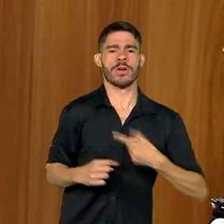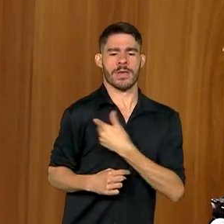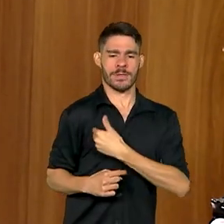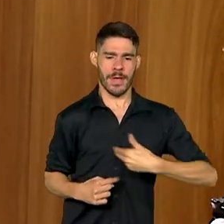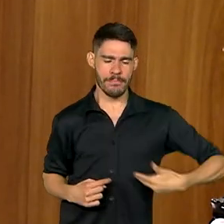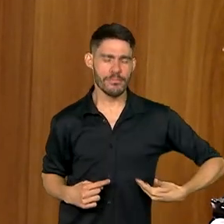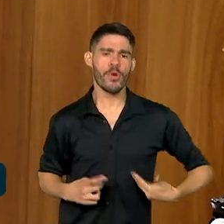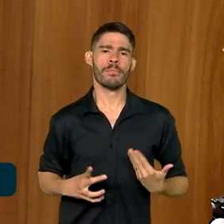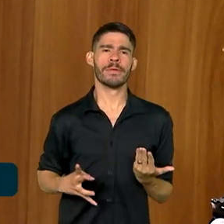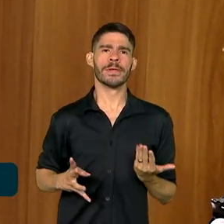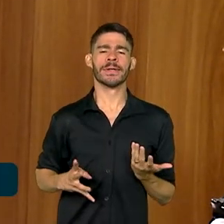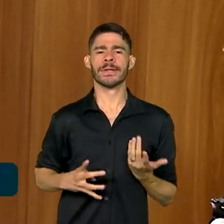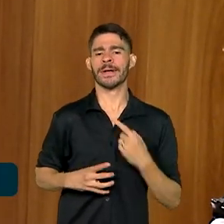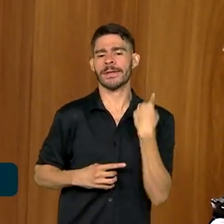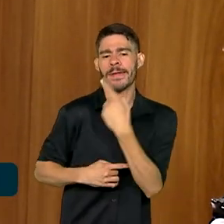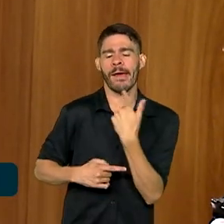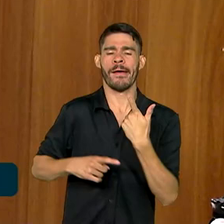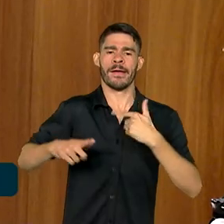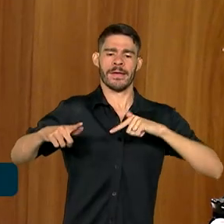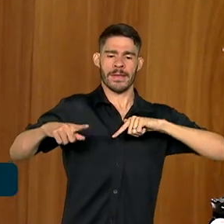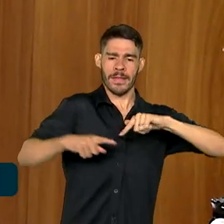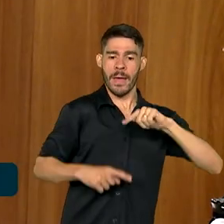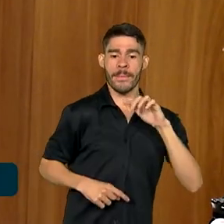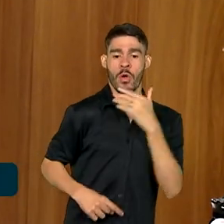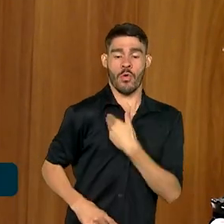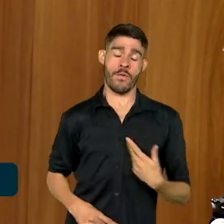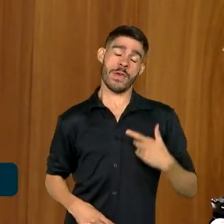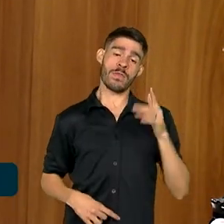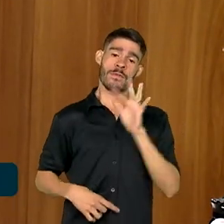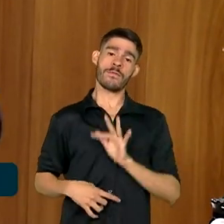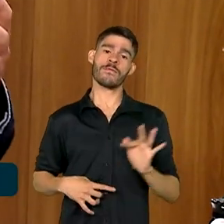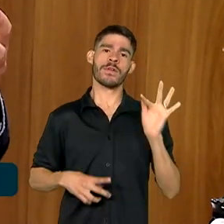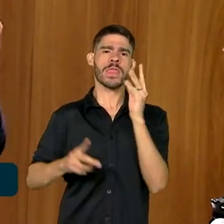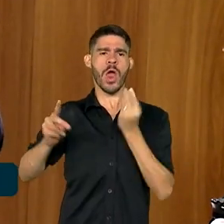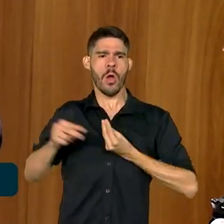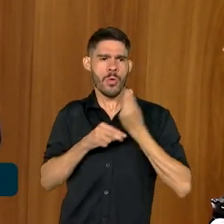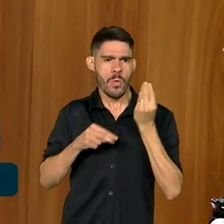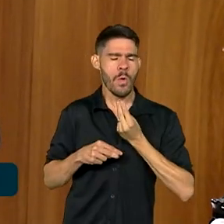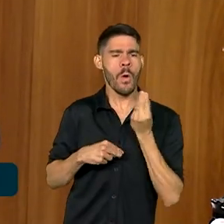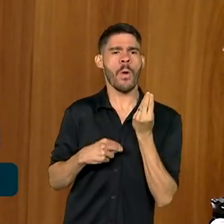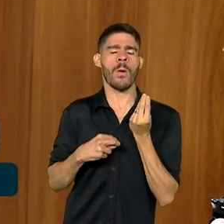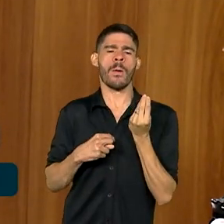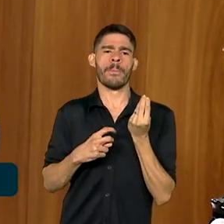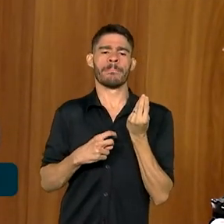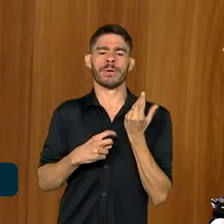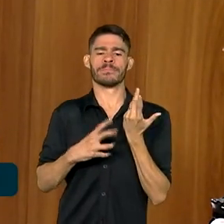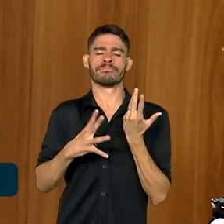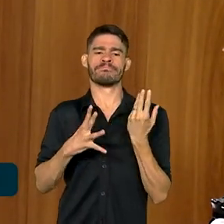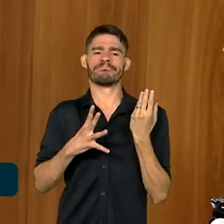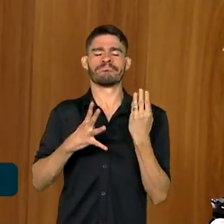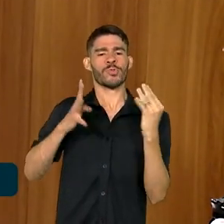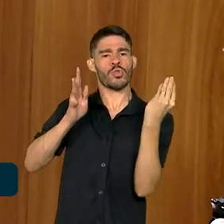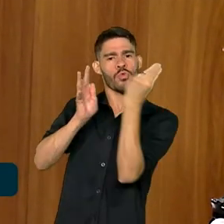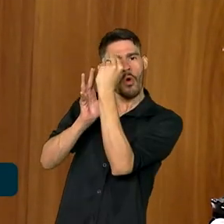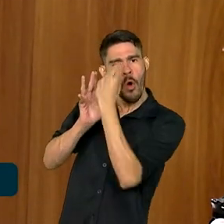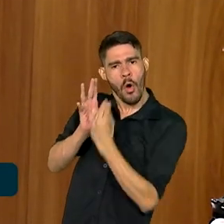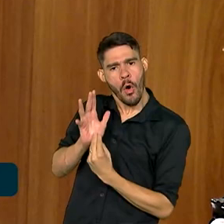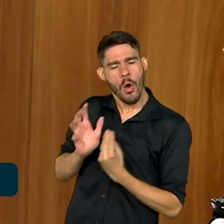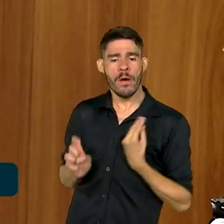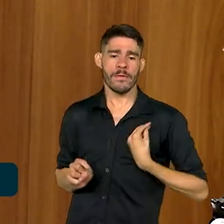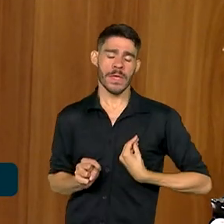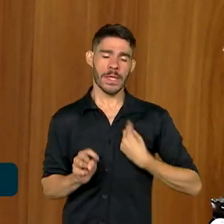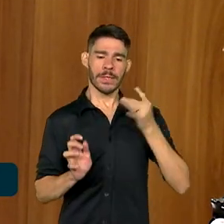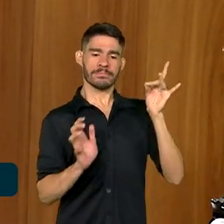nós estamos trabalhando no governo federal trazem esses conteúdos para uma realidade.